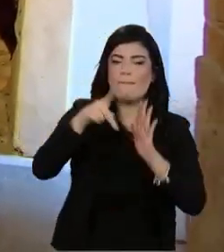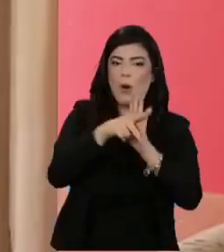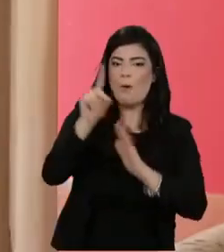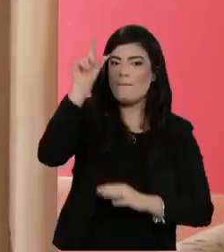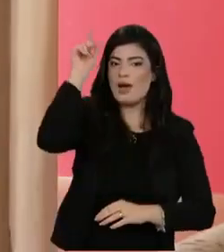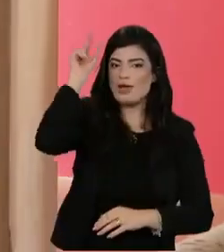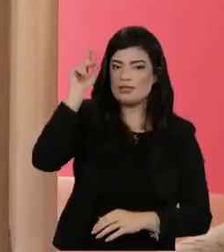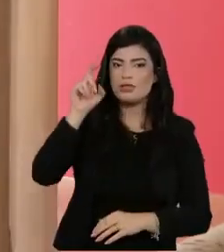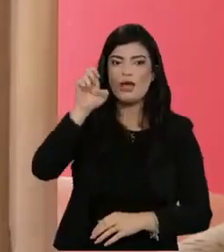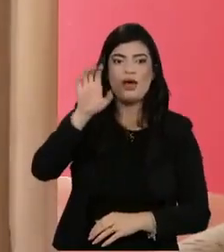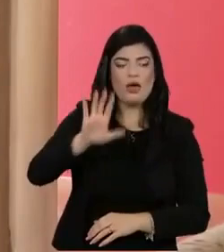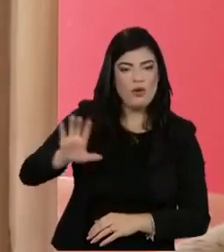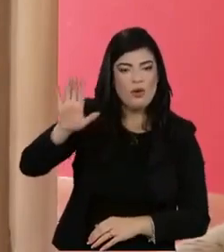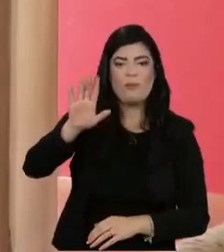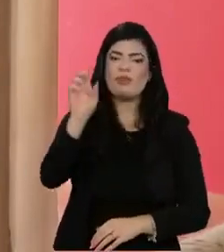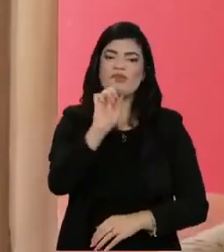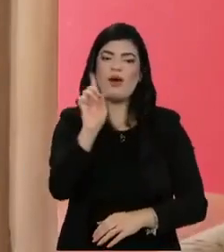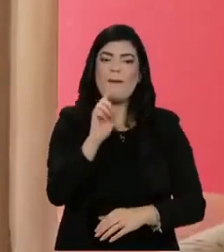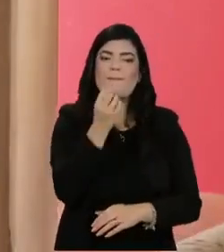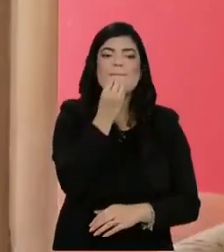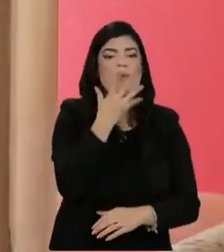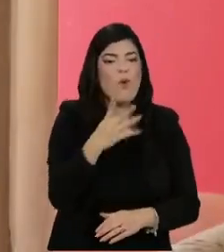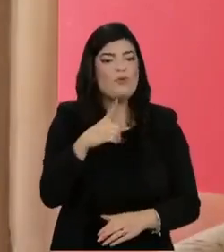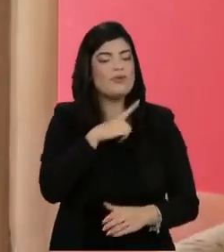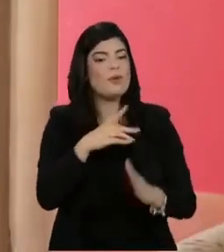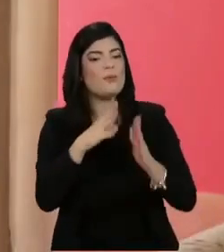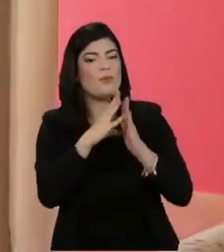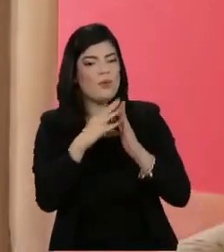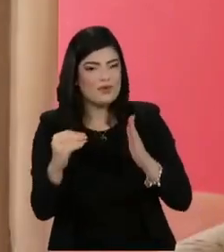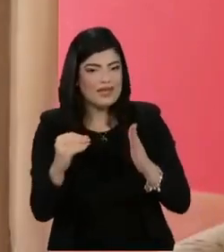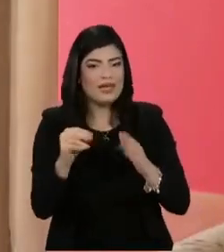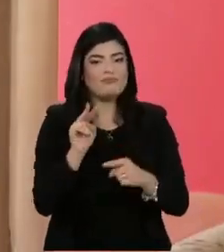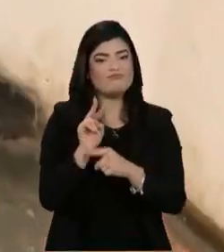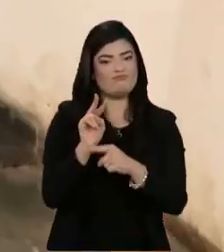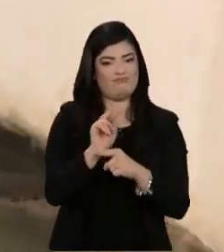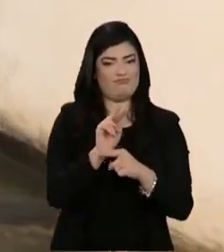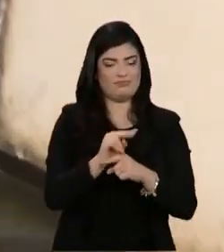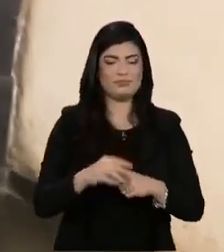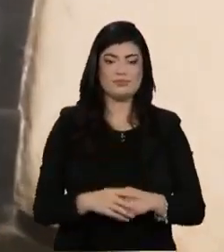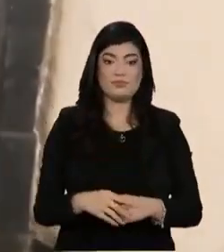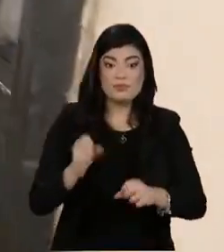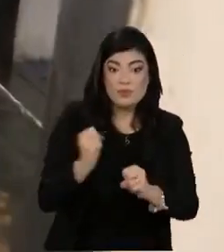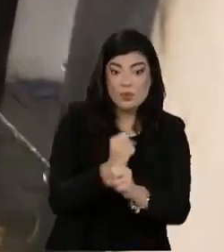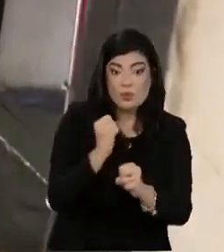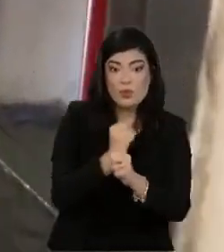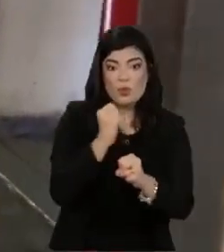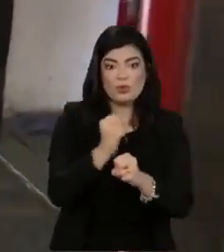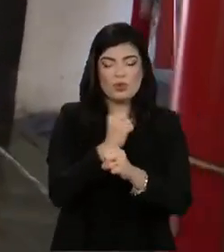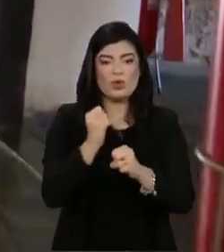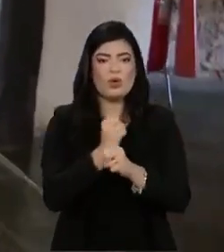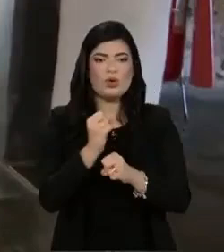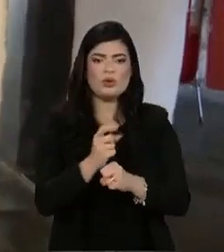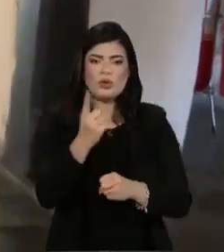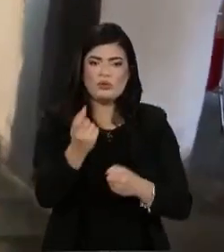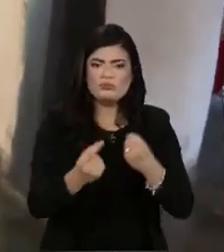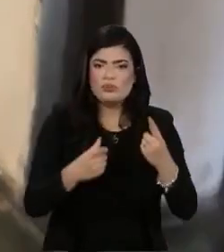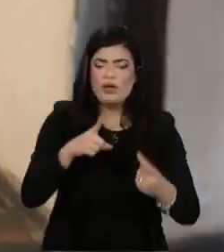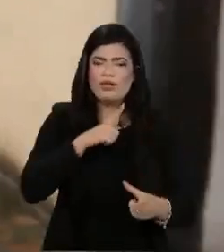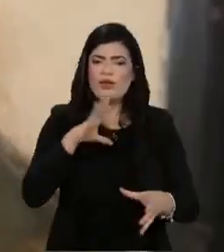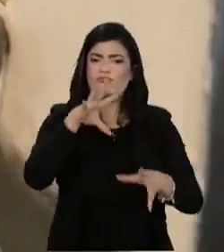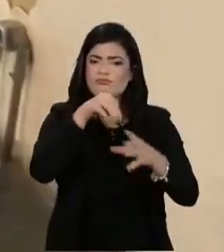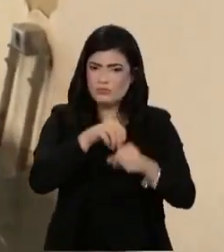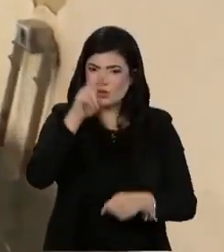da Europa. Então, que bom que nós temos um item ou outro preservados. Construções seculares com muita história